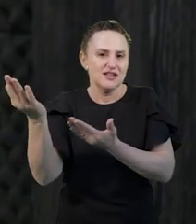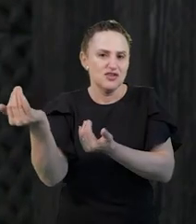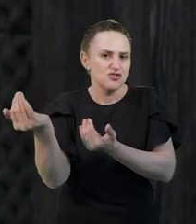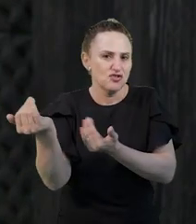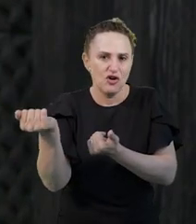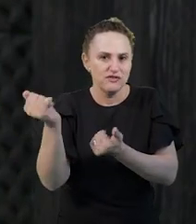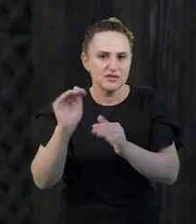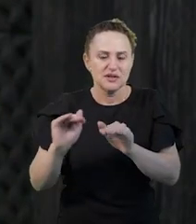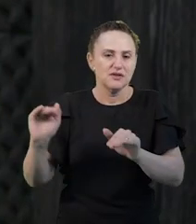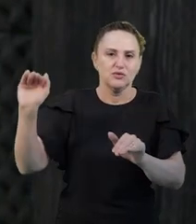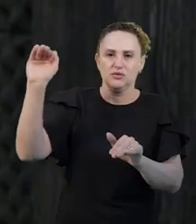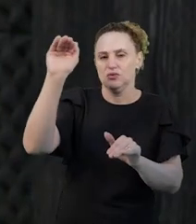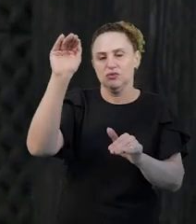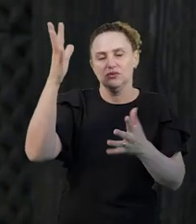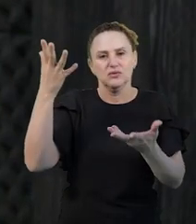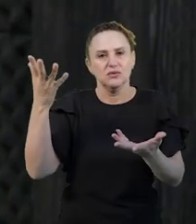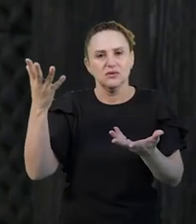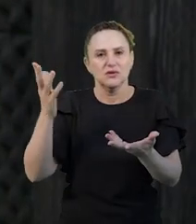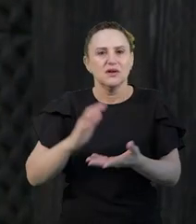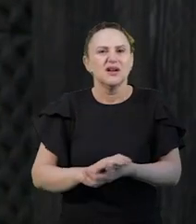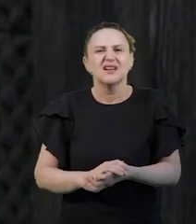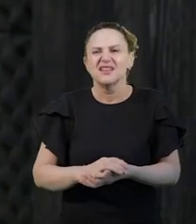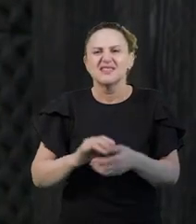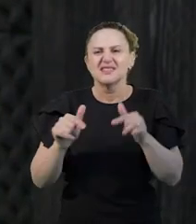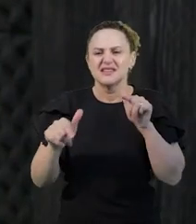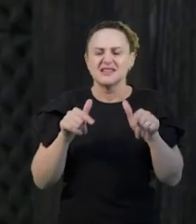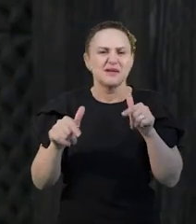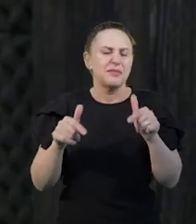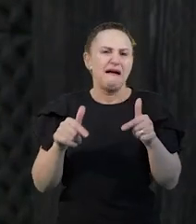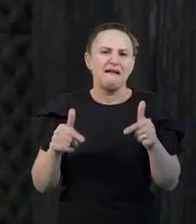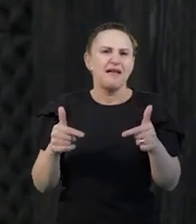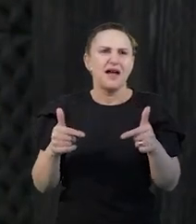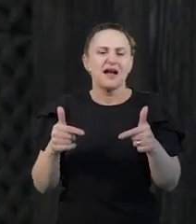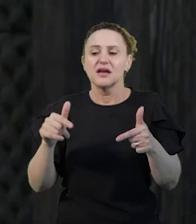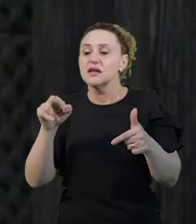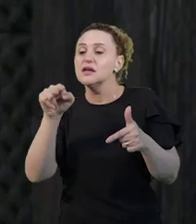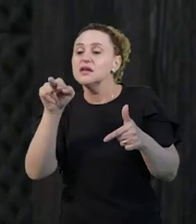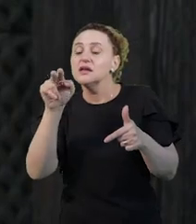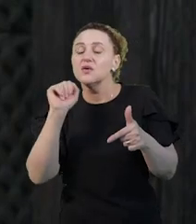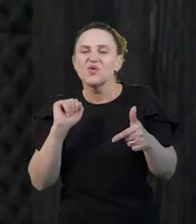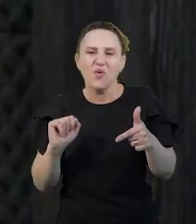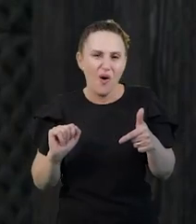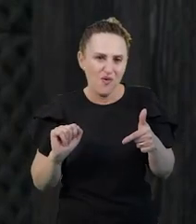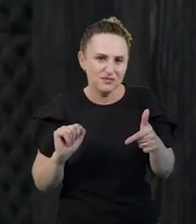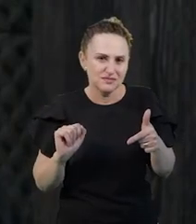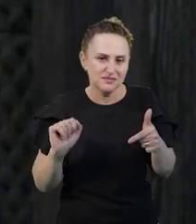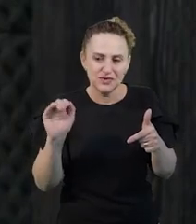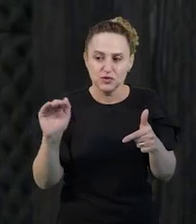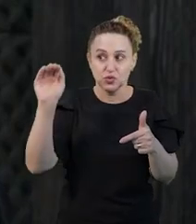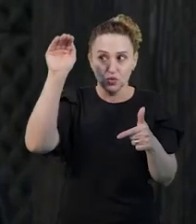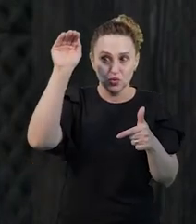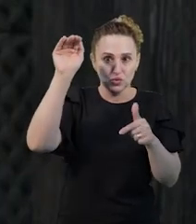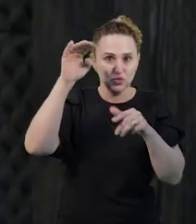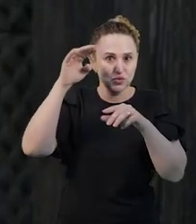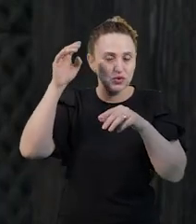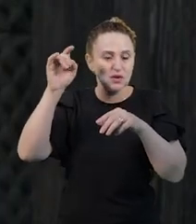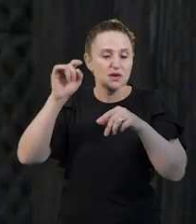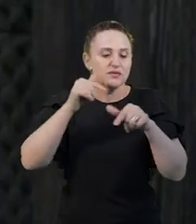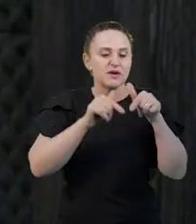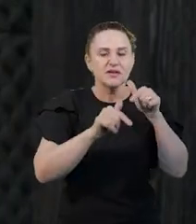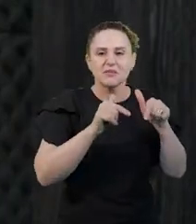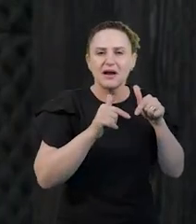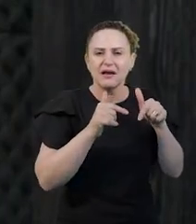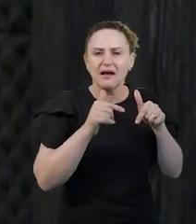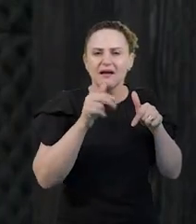jovens e adultos, já que já tem mais de 16, 17, 20 anos, com a mesma maneira que se trabalha com uma criança de 8, 10 anos,